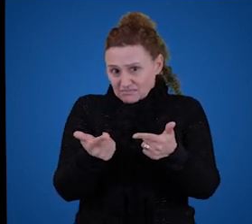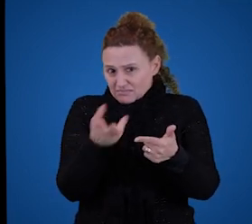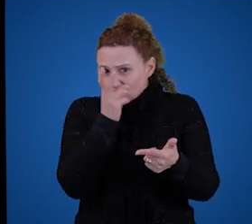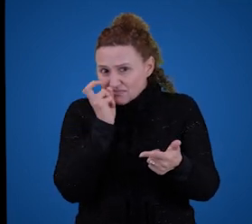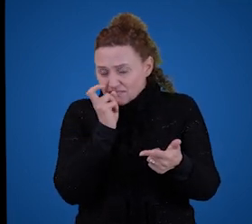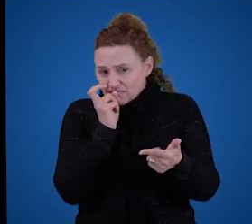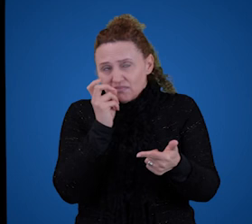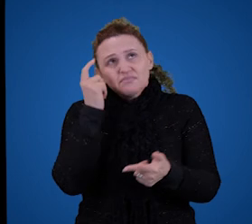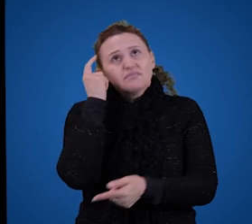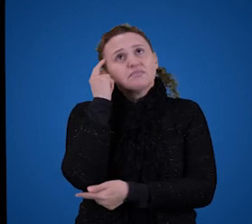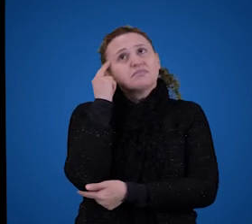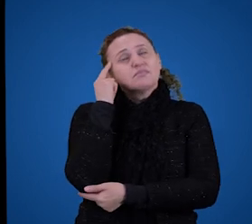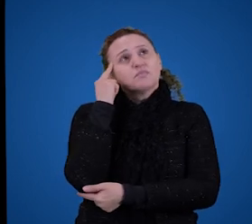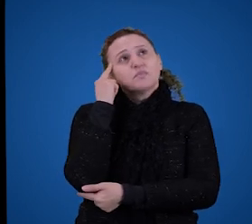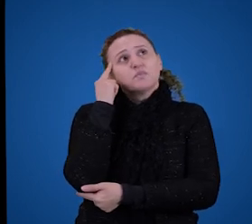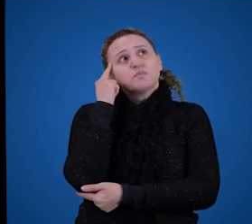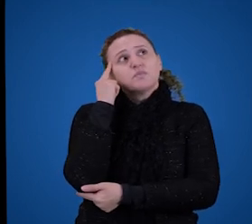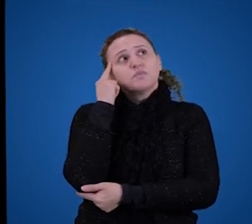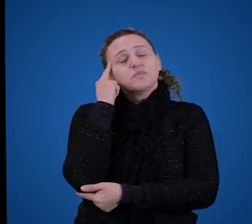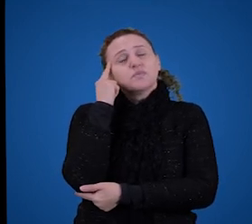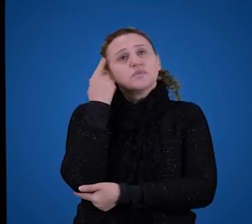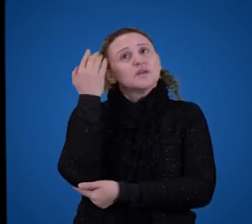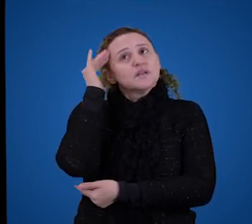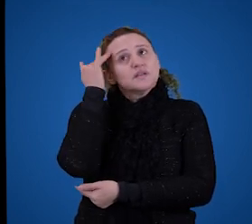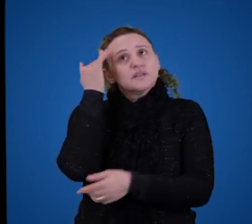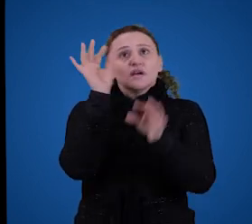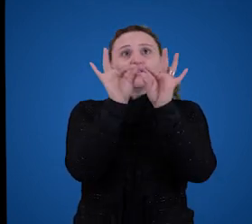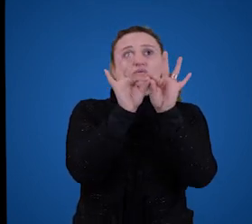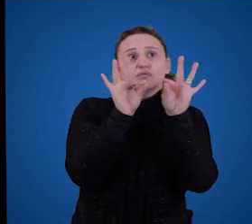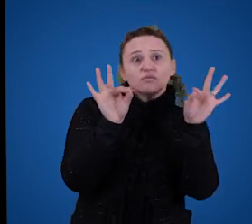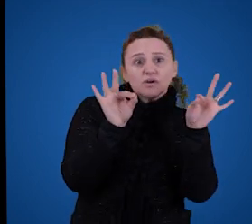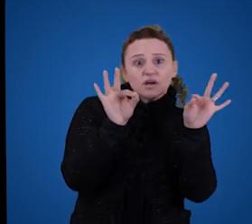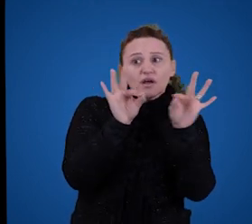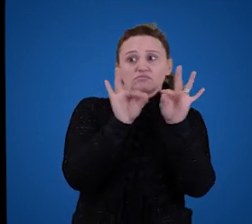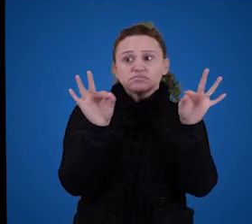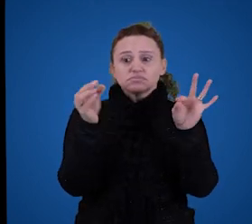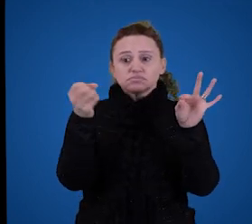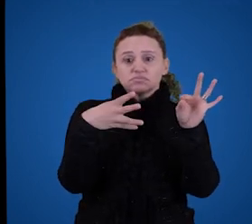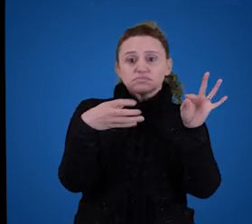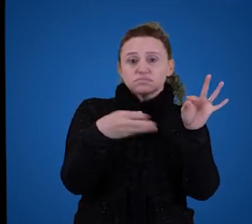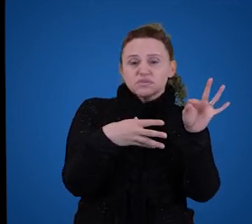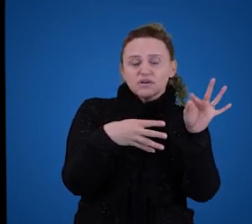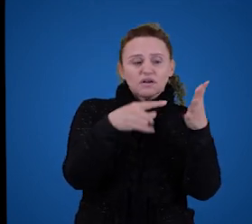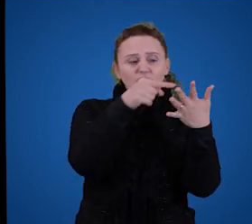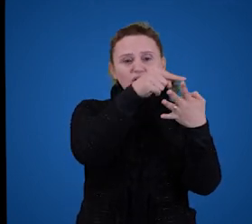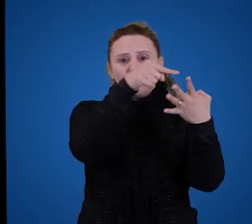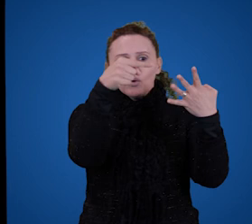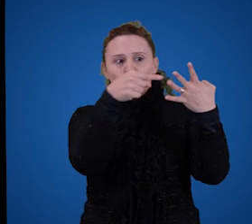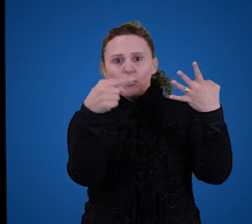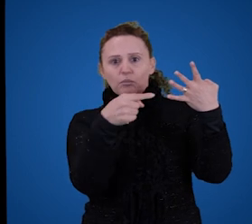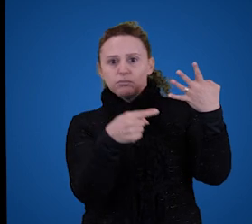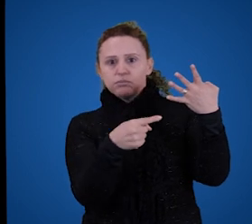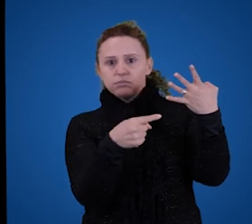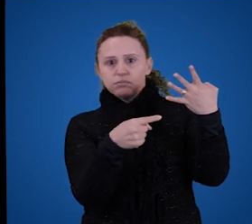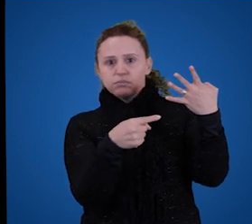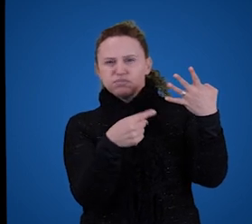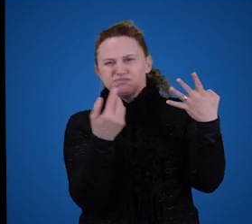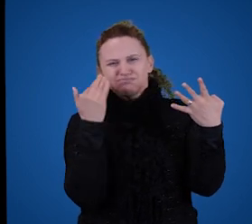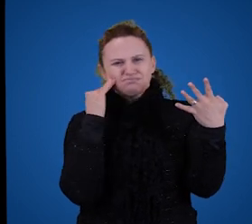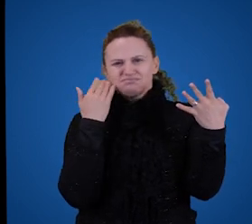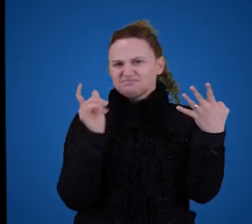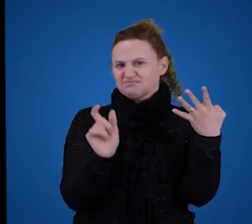pararem para pensar. A gente saiu de como nós compreendemos frases, em especial frases novas, para como nós compreendemos palavras.